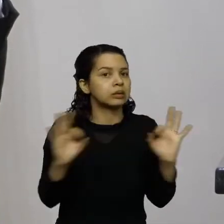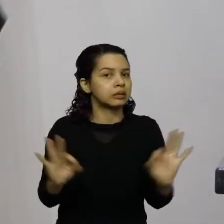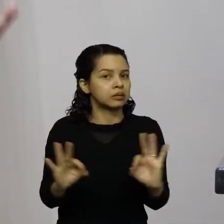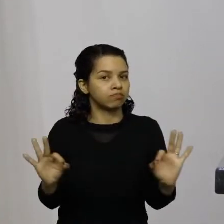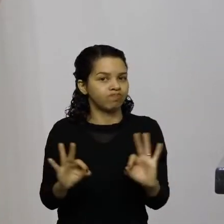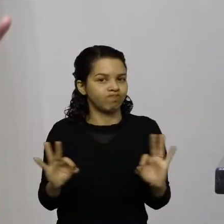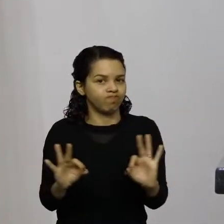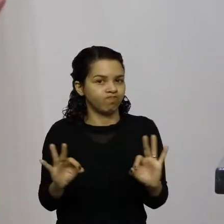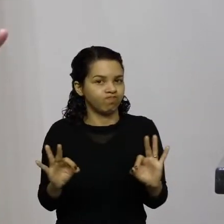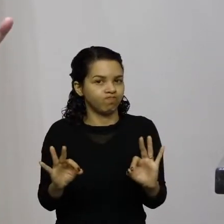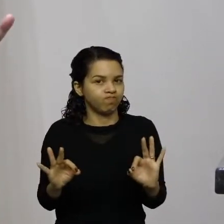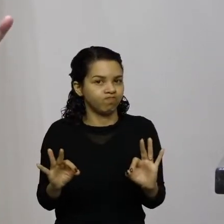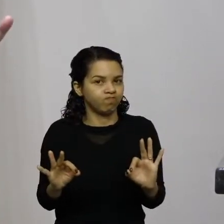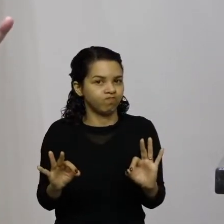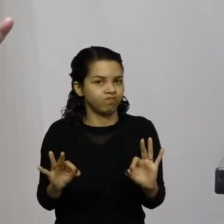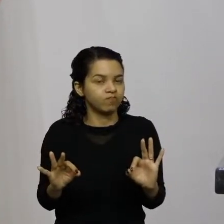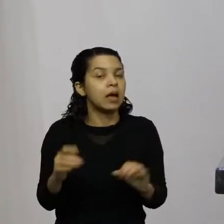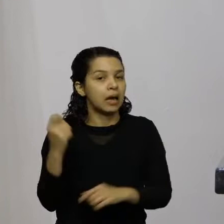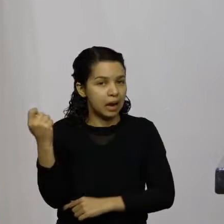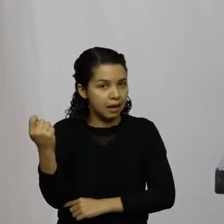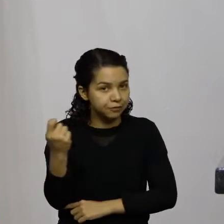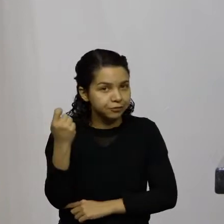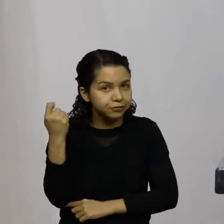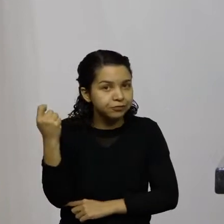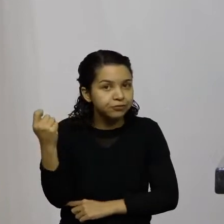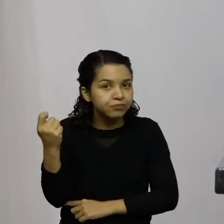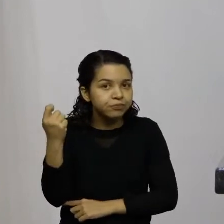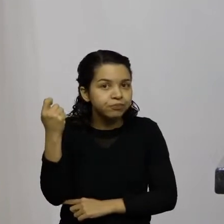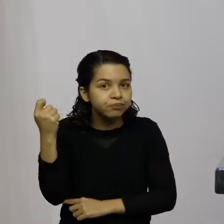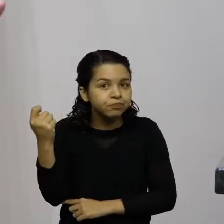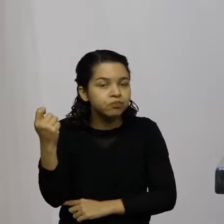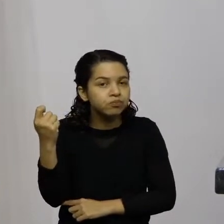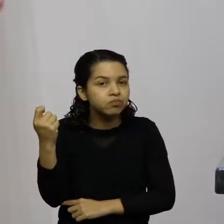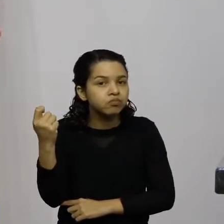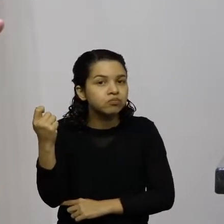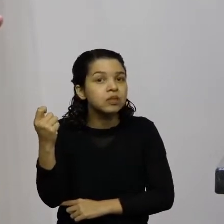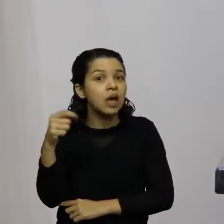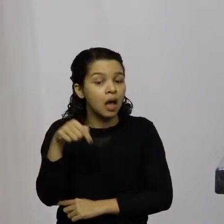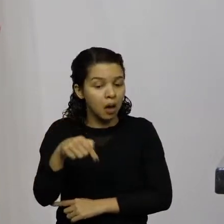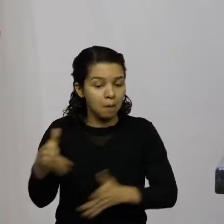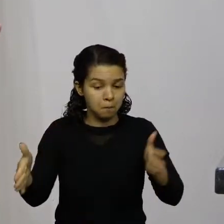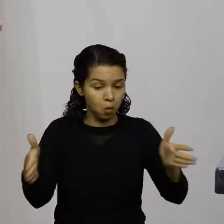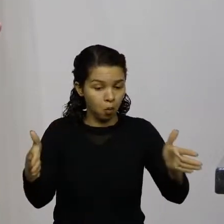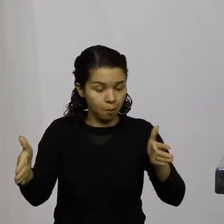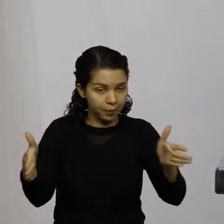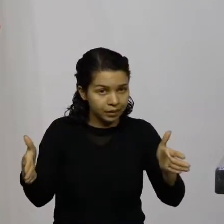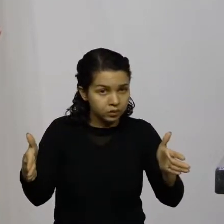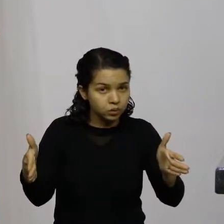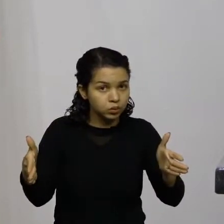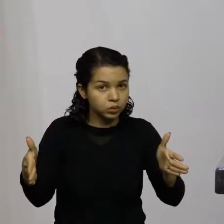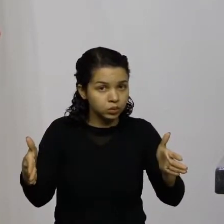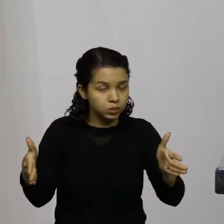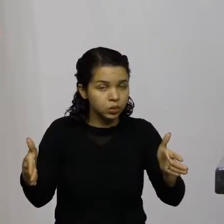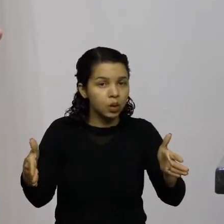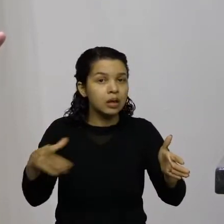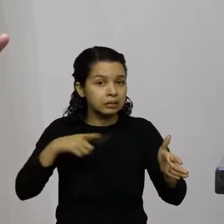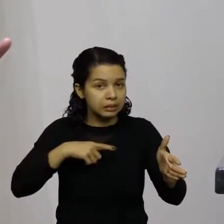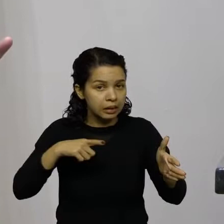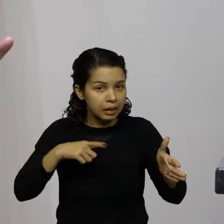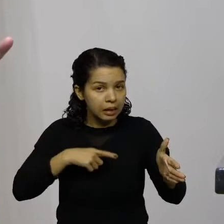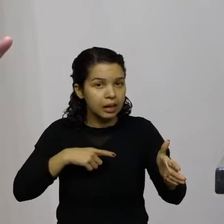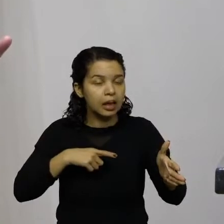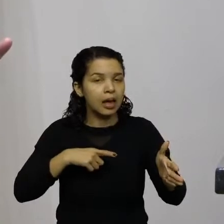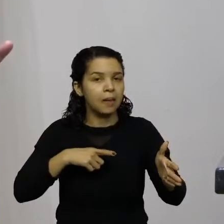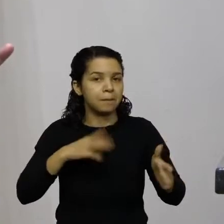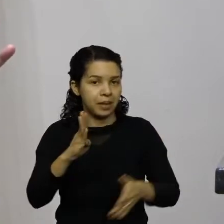neste momento que nós estamos tem uma barreira nas entradas na 101 na